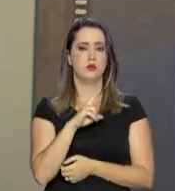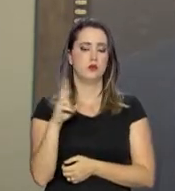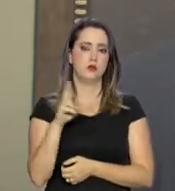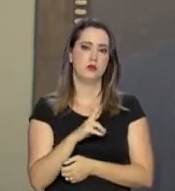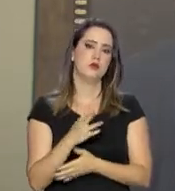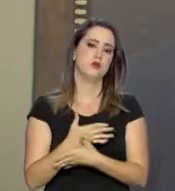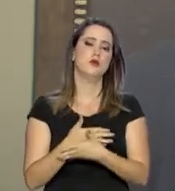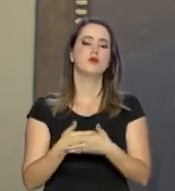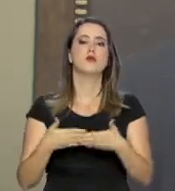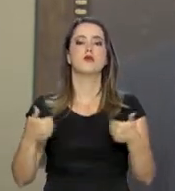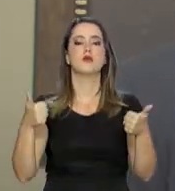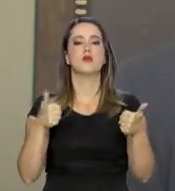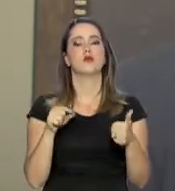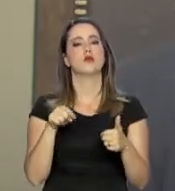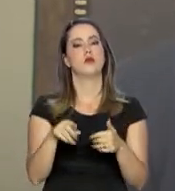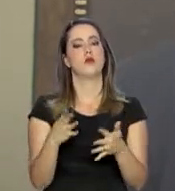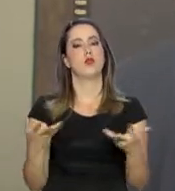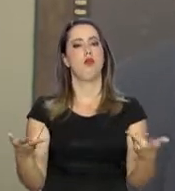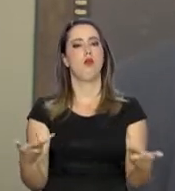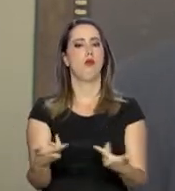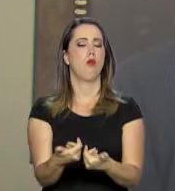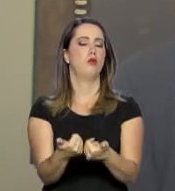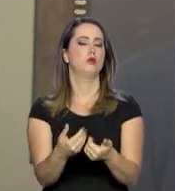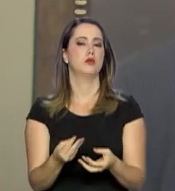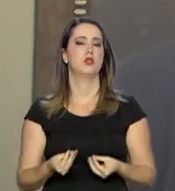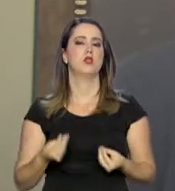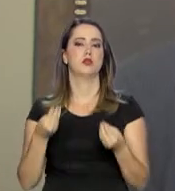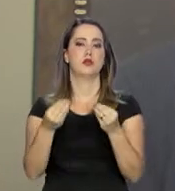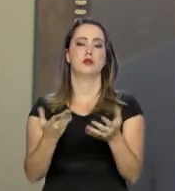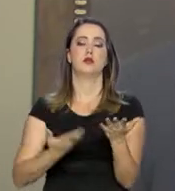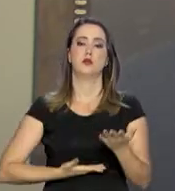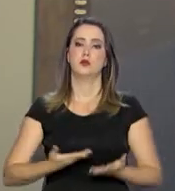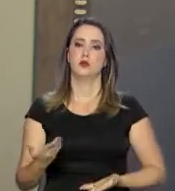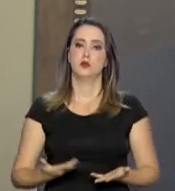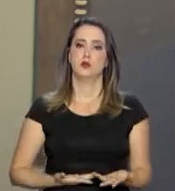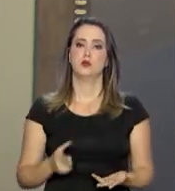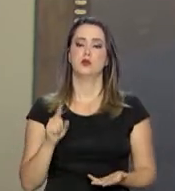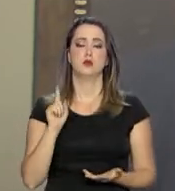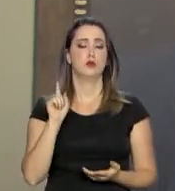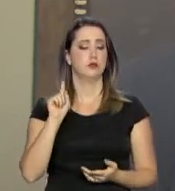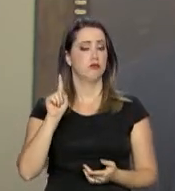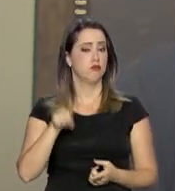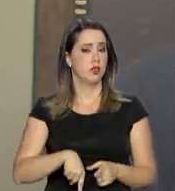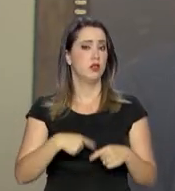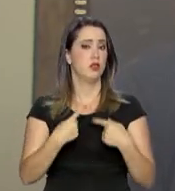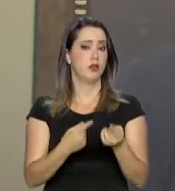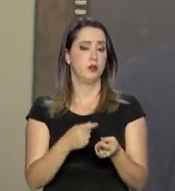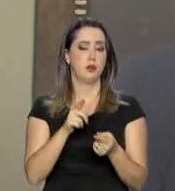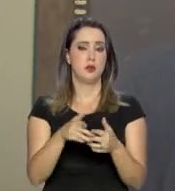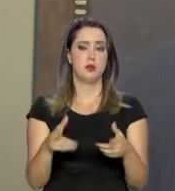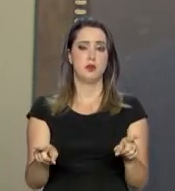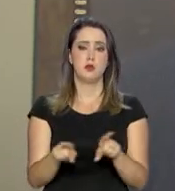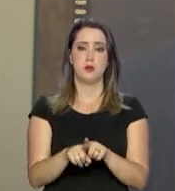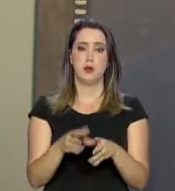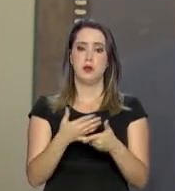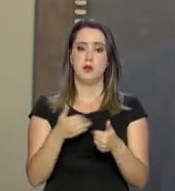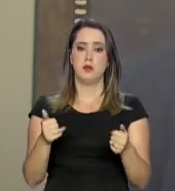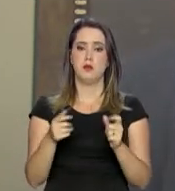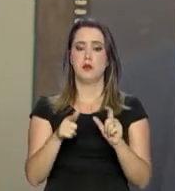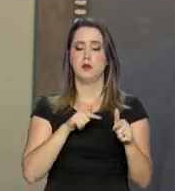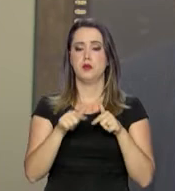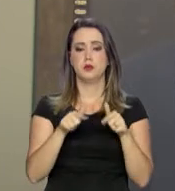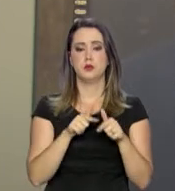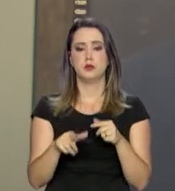para melhorar a qualidade do serviço prestado nos estados, a eficiência para melhorar o ambiente de